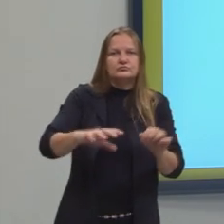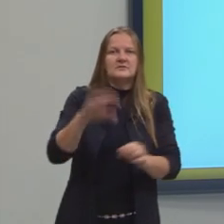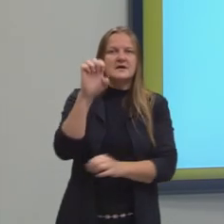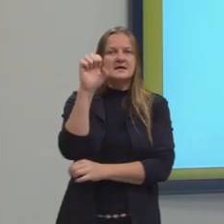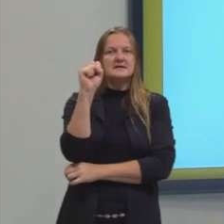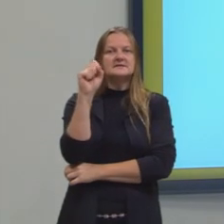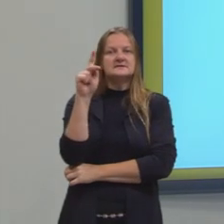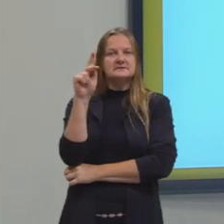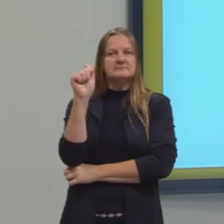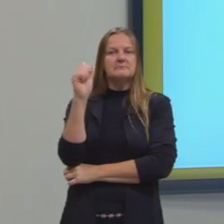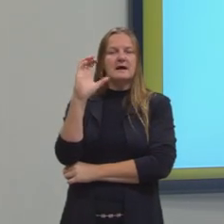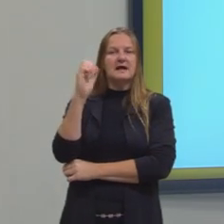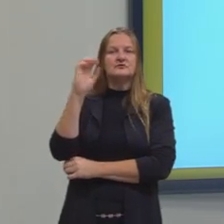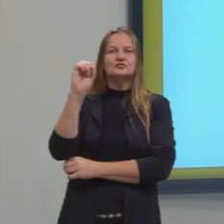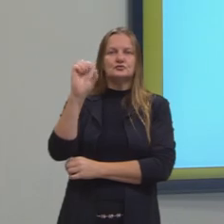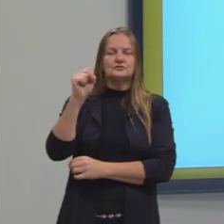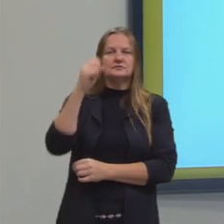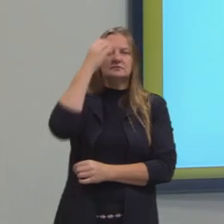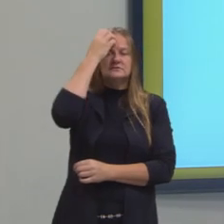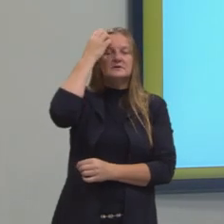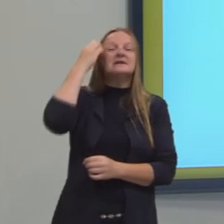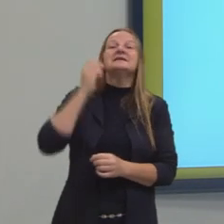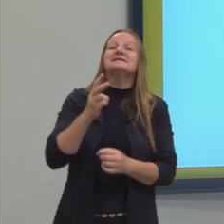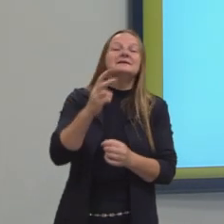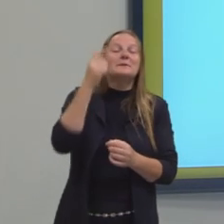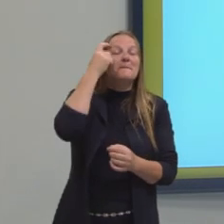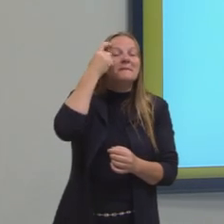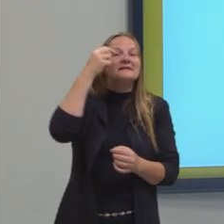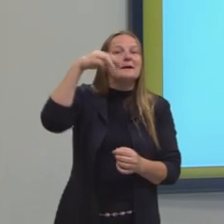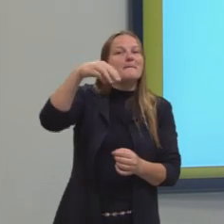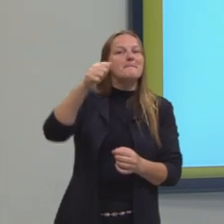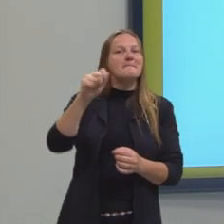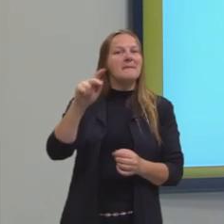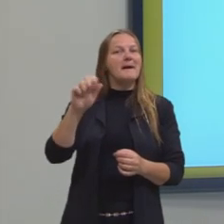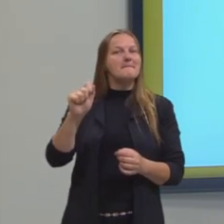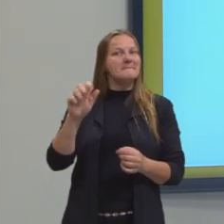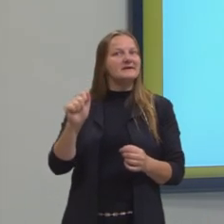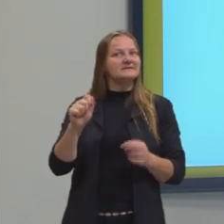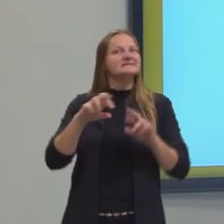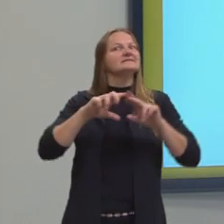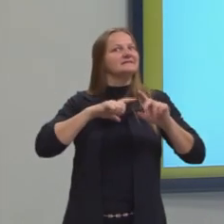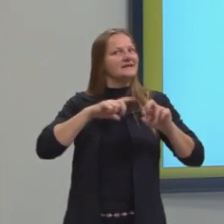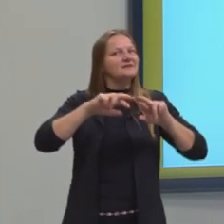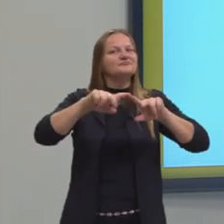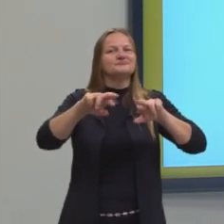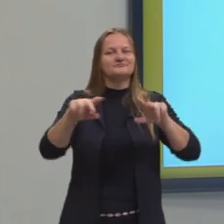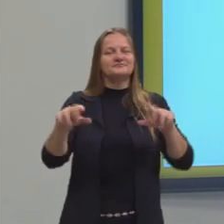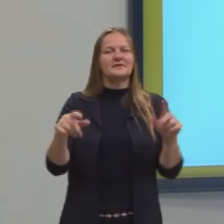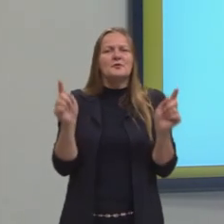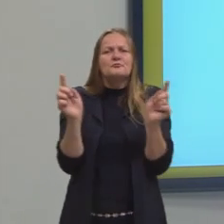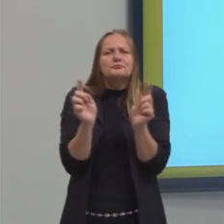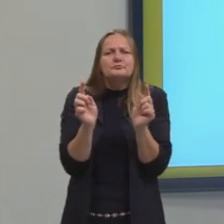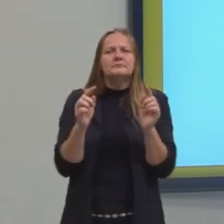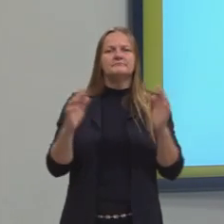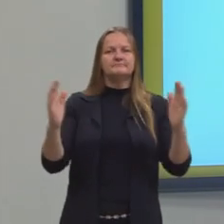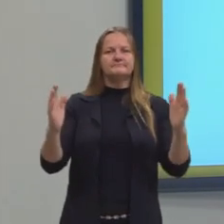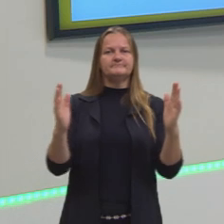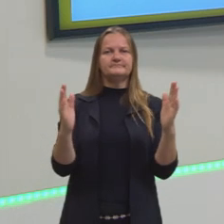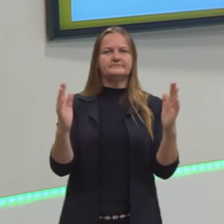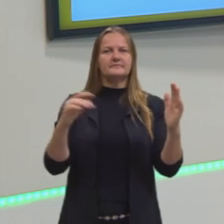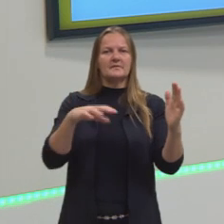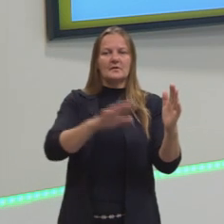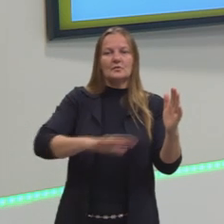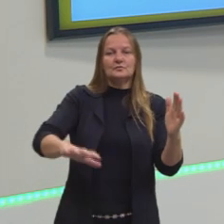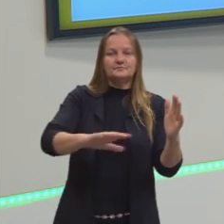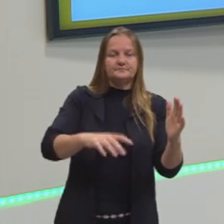em cartografia, automaticamente vem a ideia de mapa, mas também existem mapas pequenos, no caso, espaços